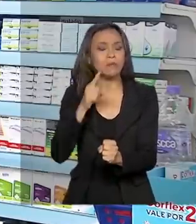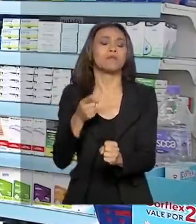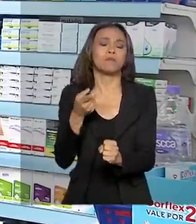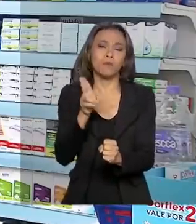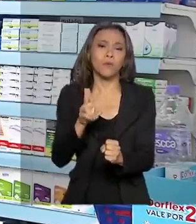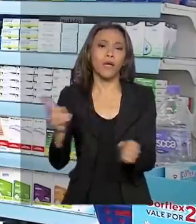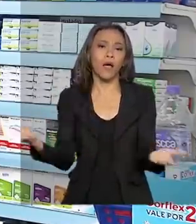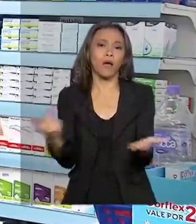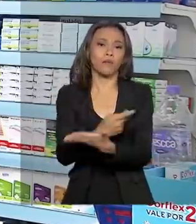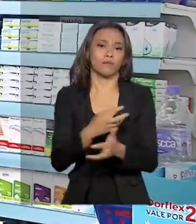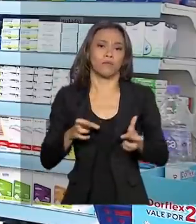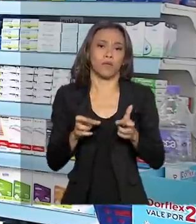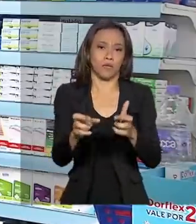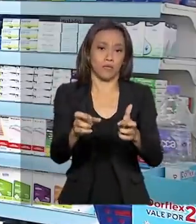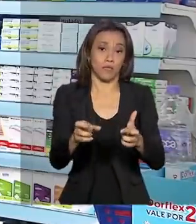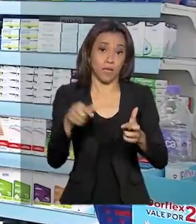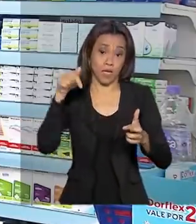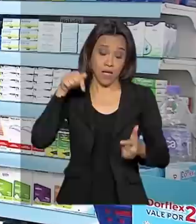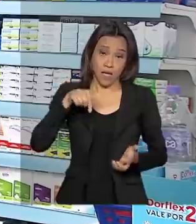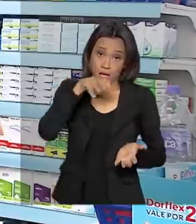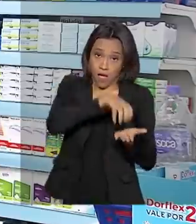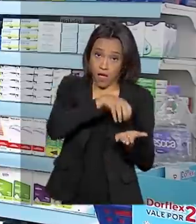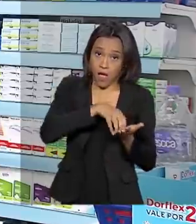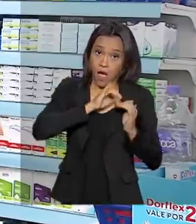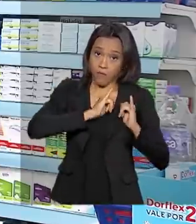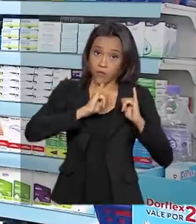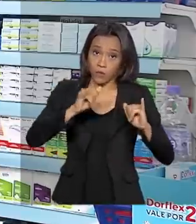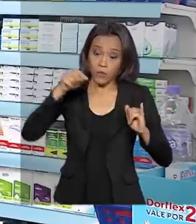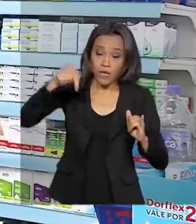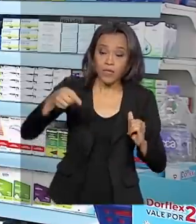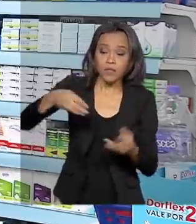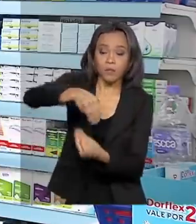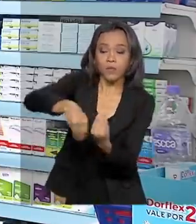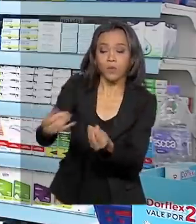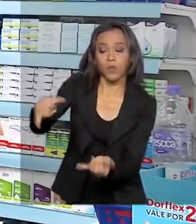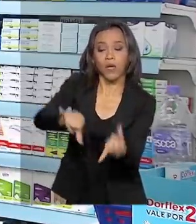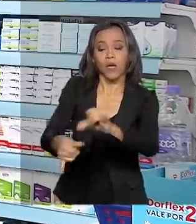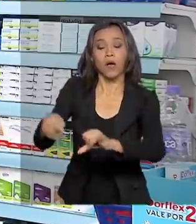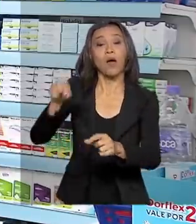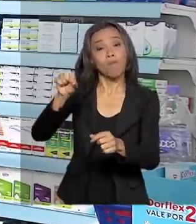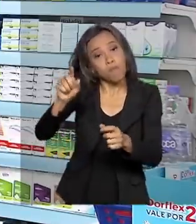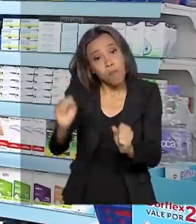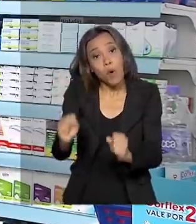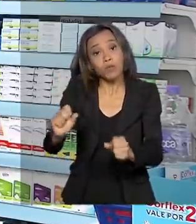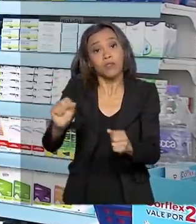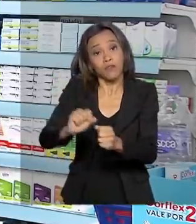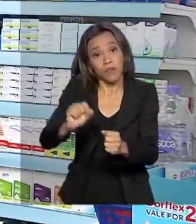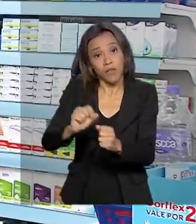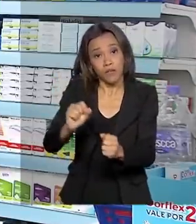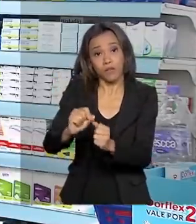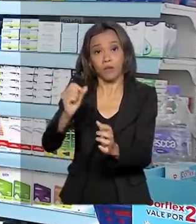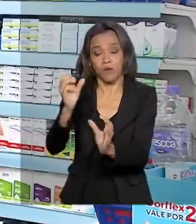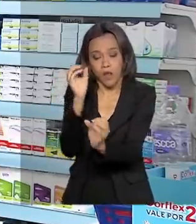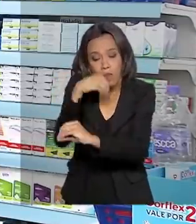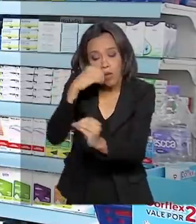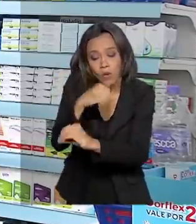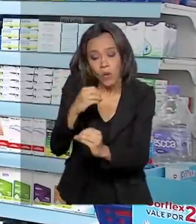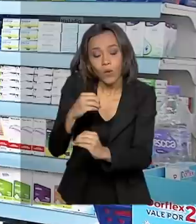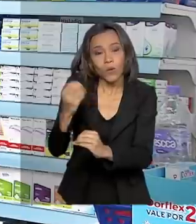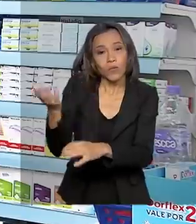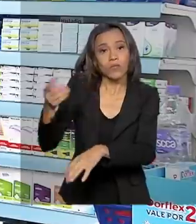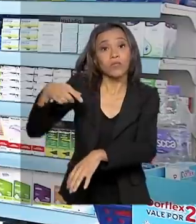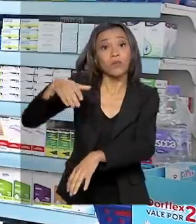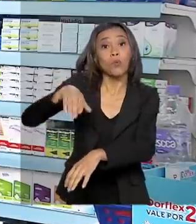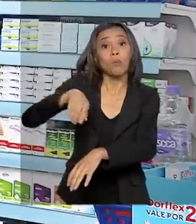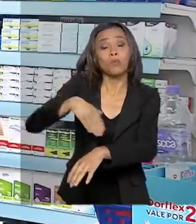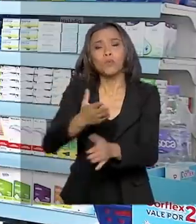agência alertou em um comunicado que esta impureza pode ser formada em laboratório durante a sintetização de alguns produtos e